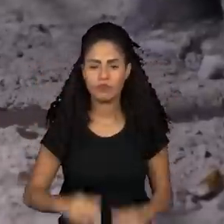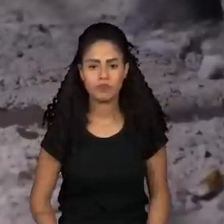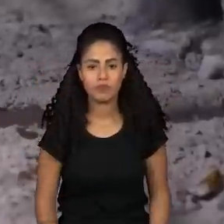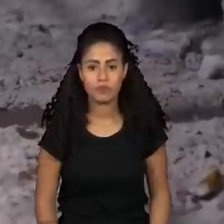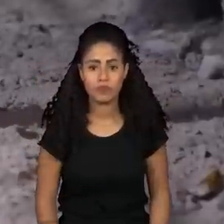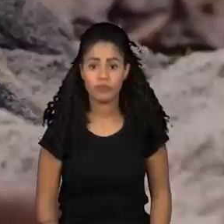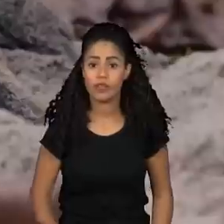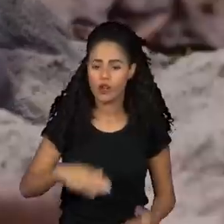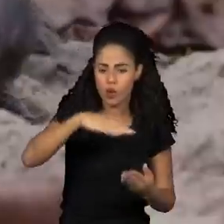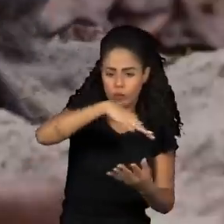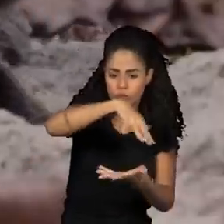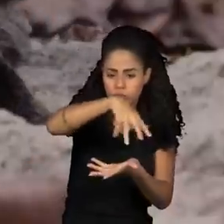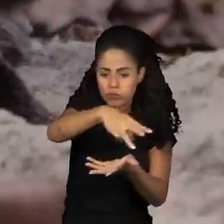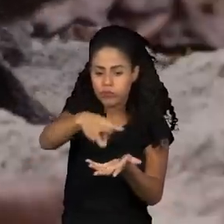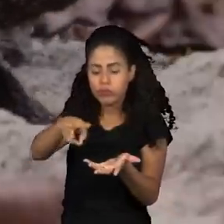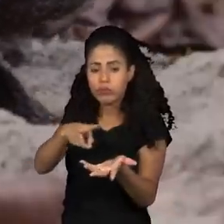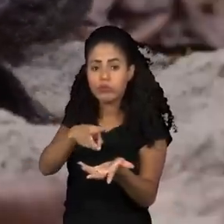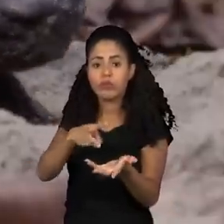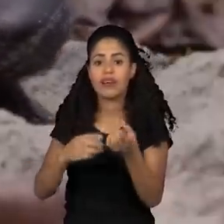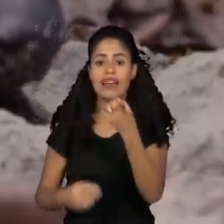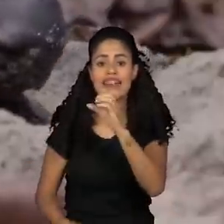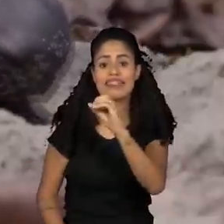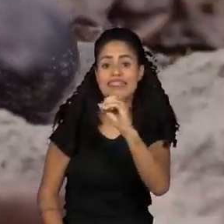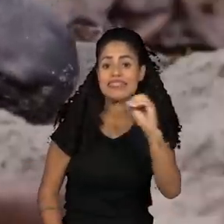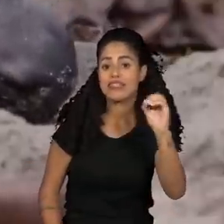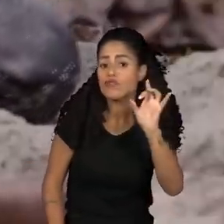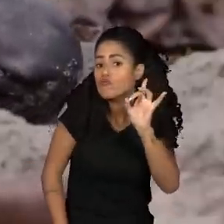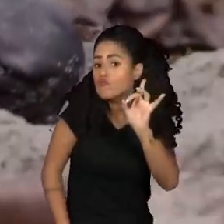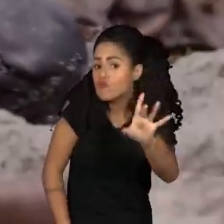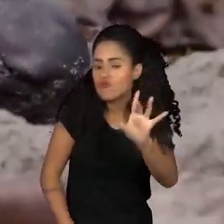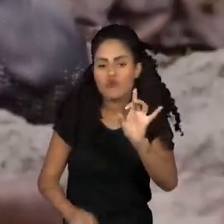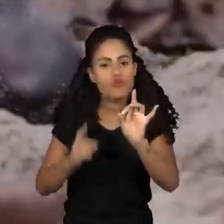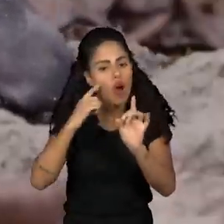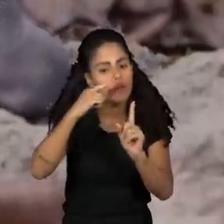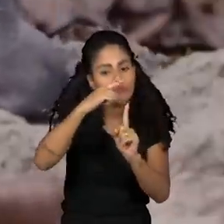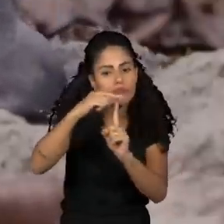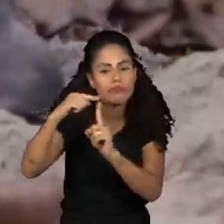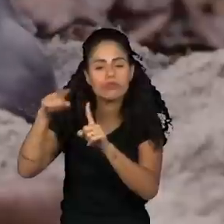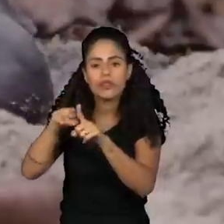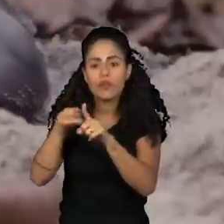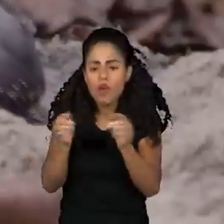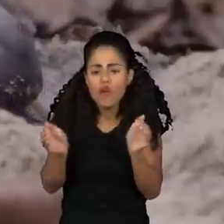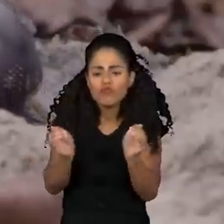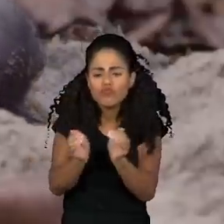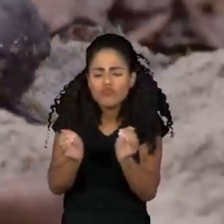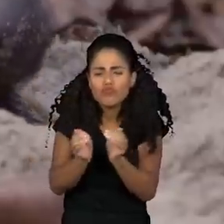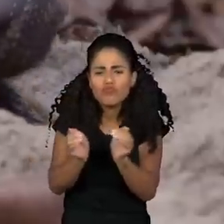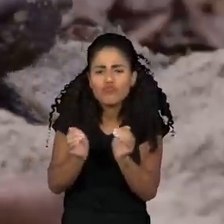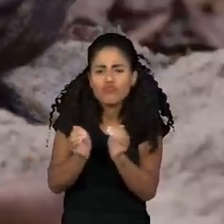No mundo todo, restam menos de 100 rinocerontes de Sumatra, incluindo a recém-nascida.